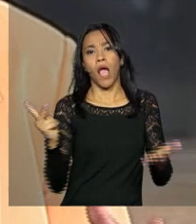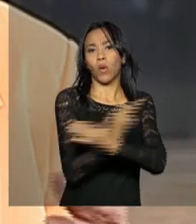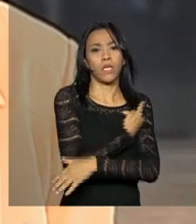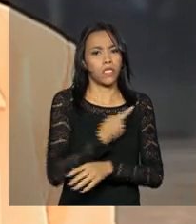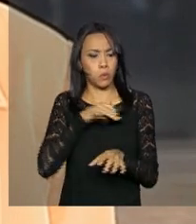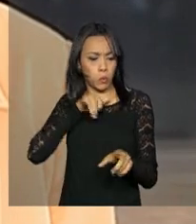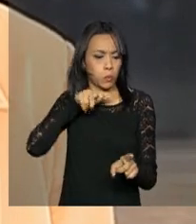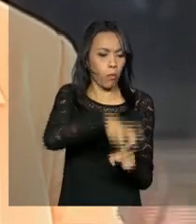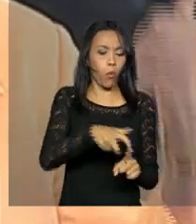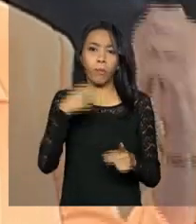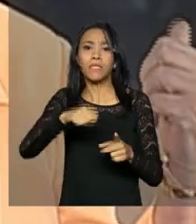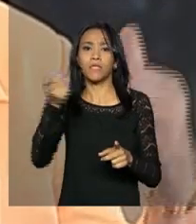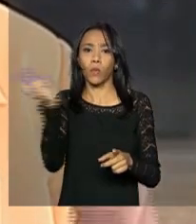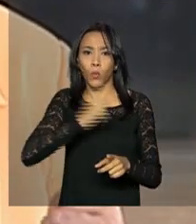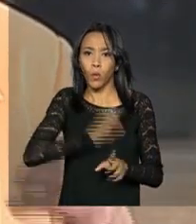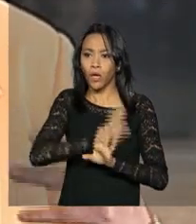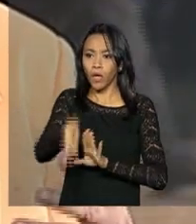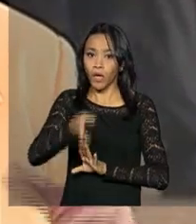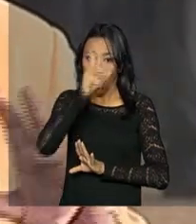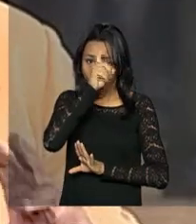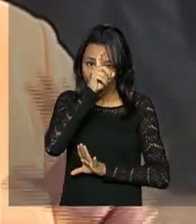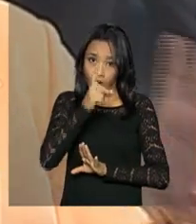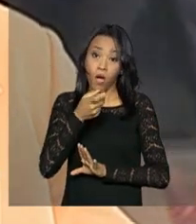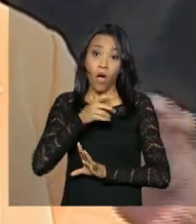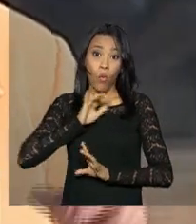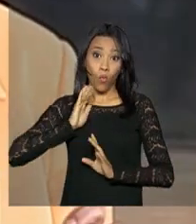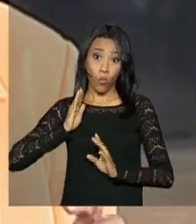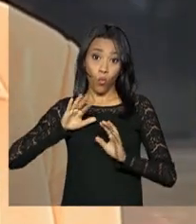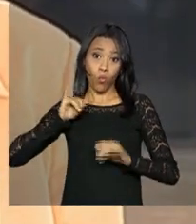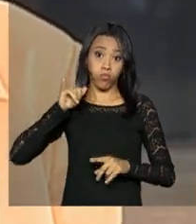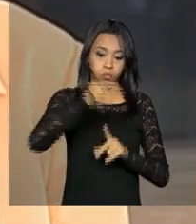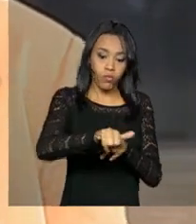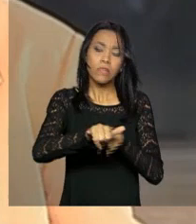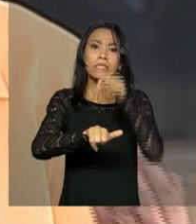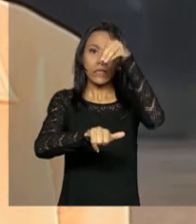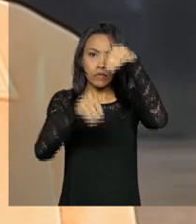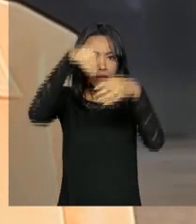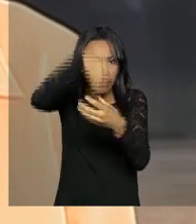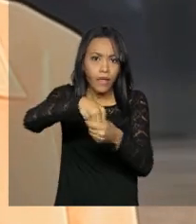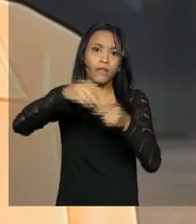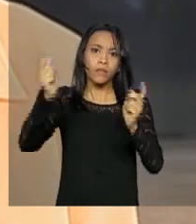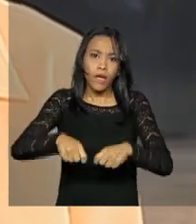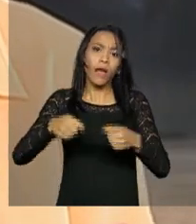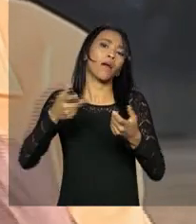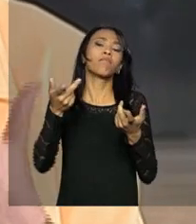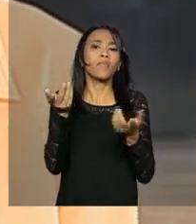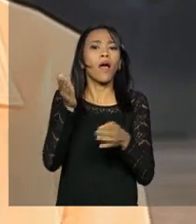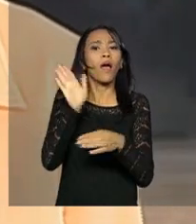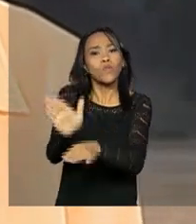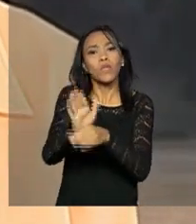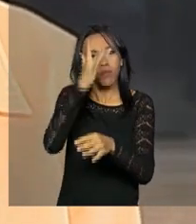precisa de você ter um hospital, o avião comporta a instalação do hospital, o resgate das pessoas.